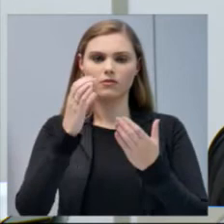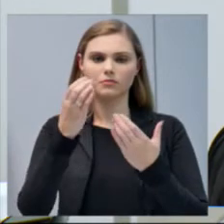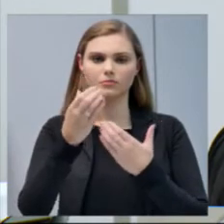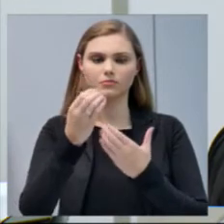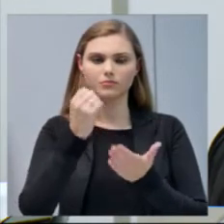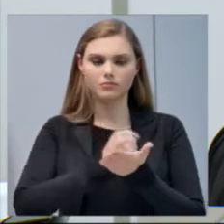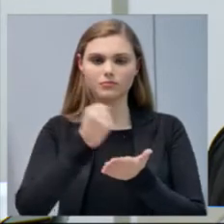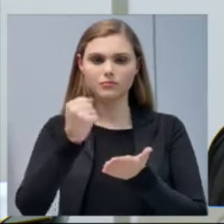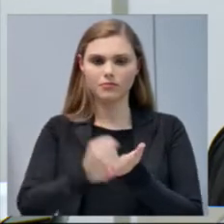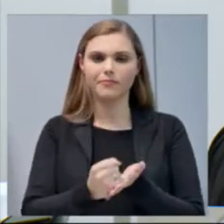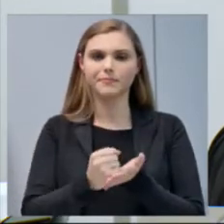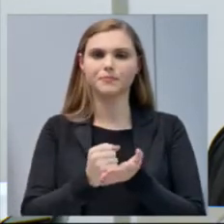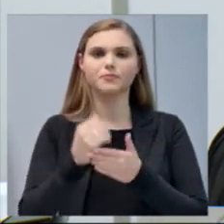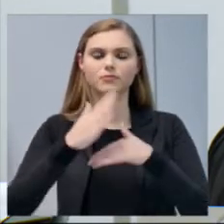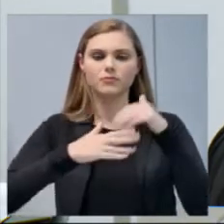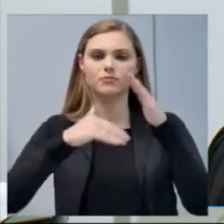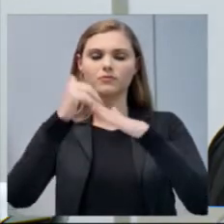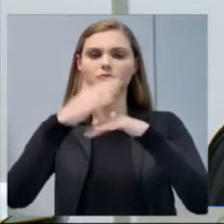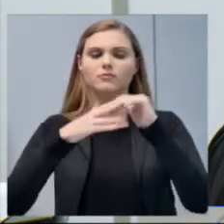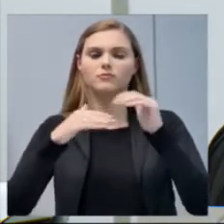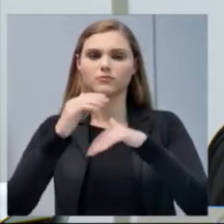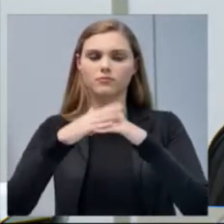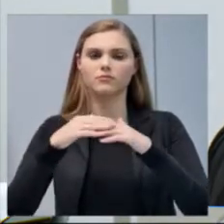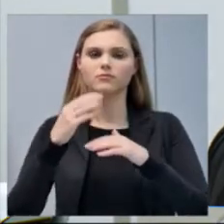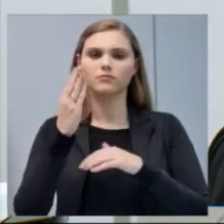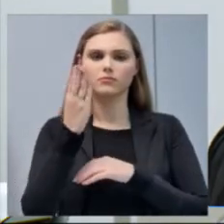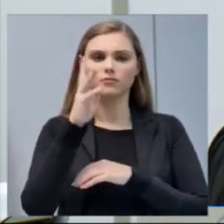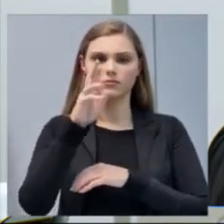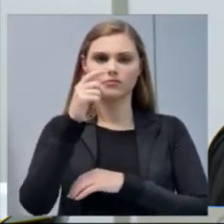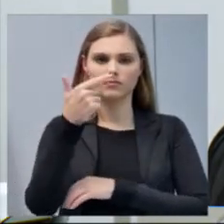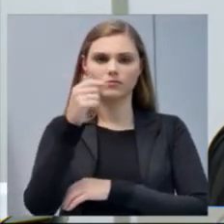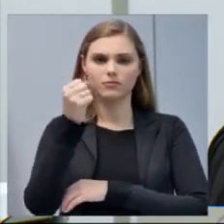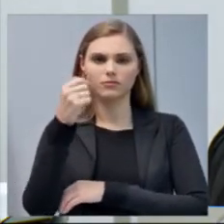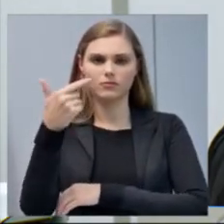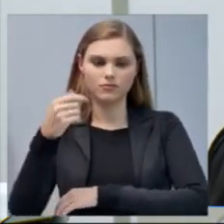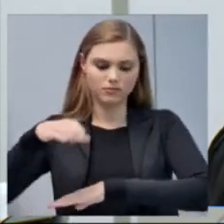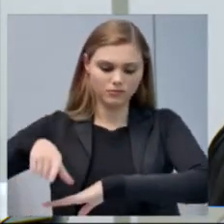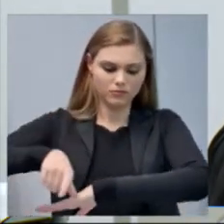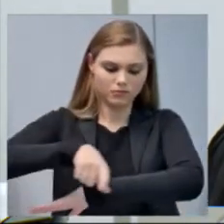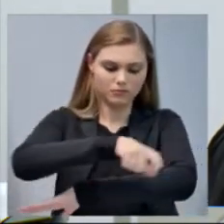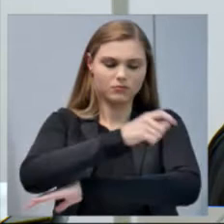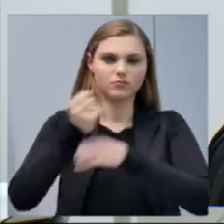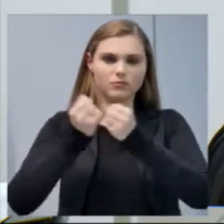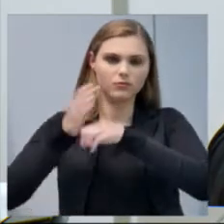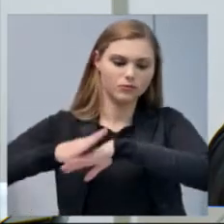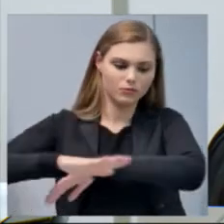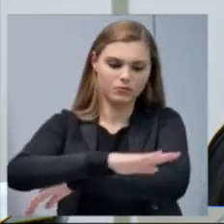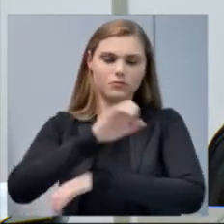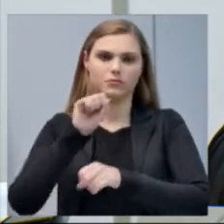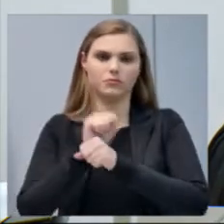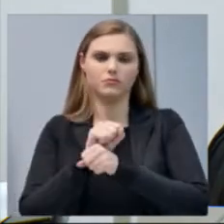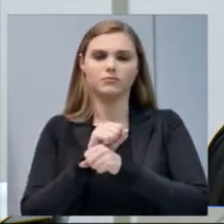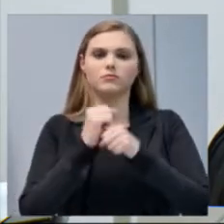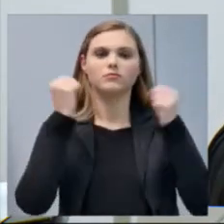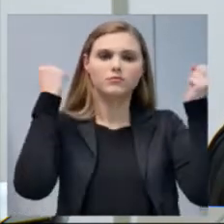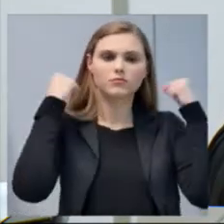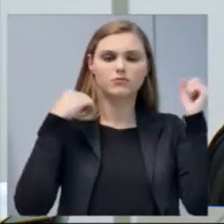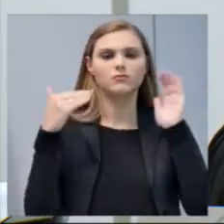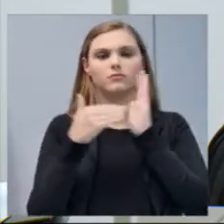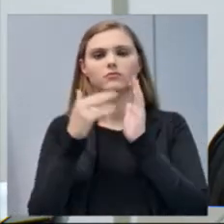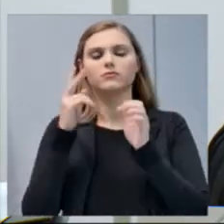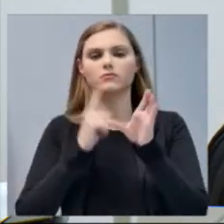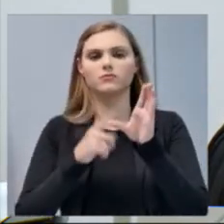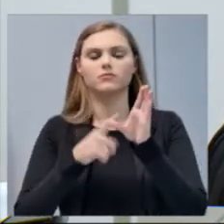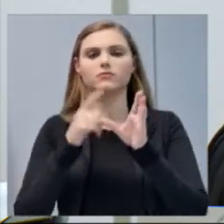de acostamento na BR-282 entre os municípios de Chapecó e Irani. Informou-se que o assunto foi